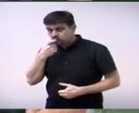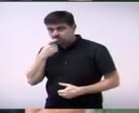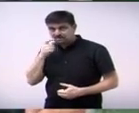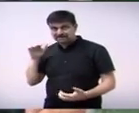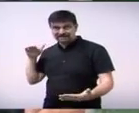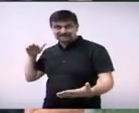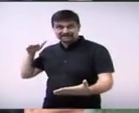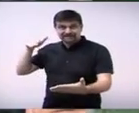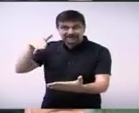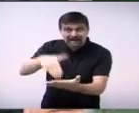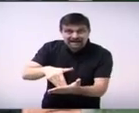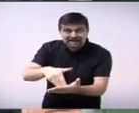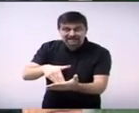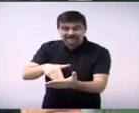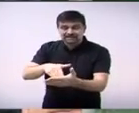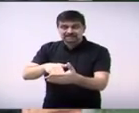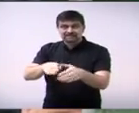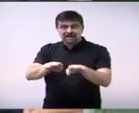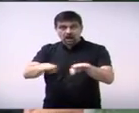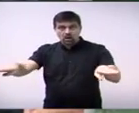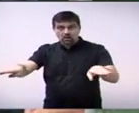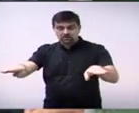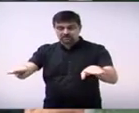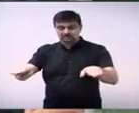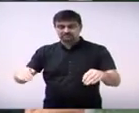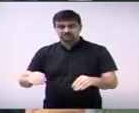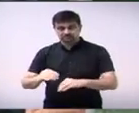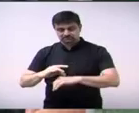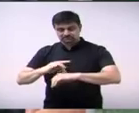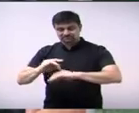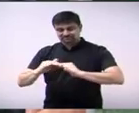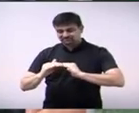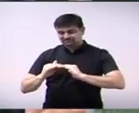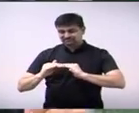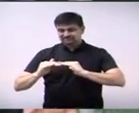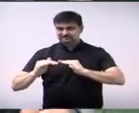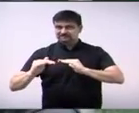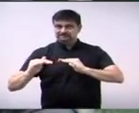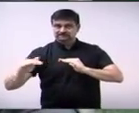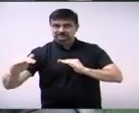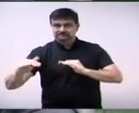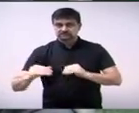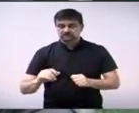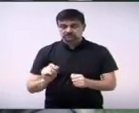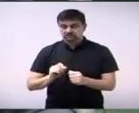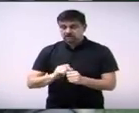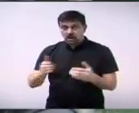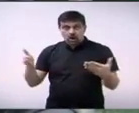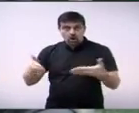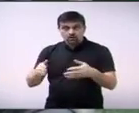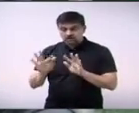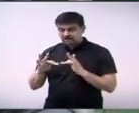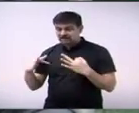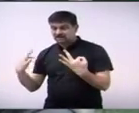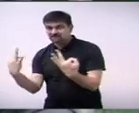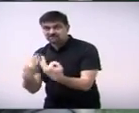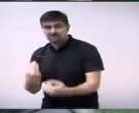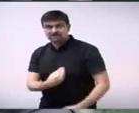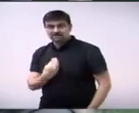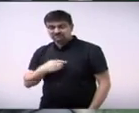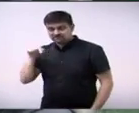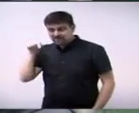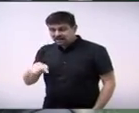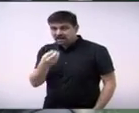que hoje já tem causado impactos bastante graves para as famílias do bairro Bom